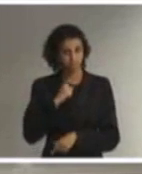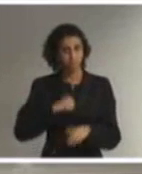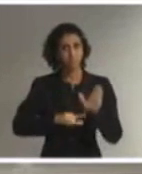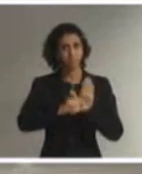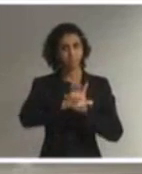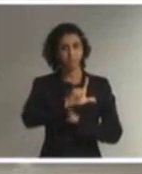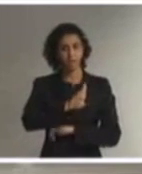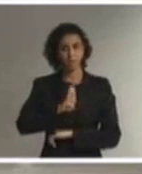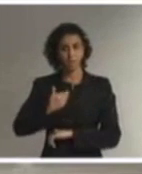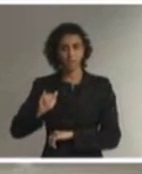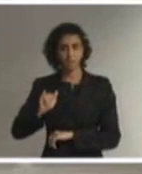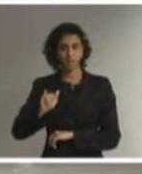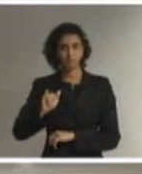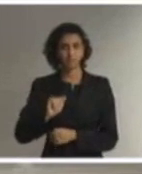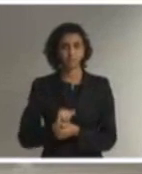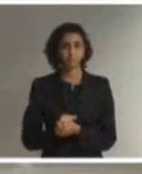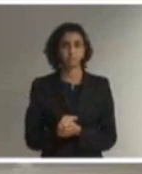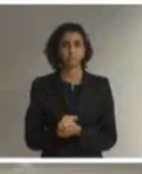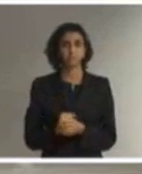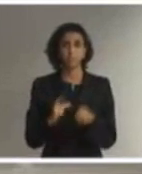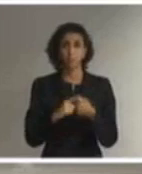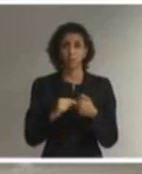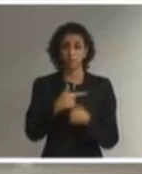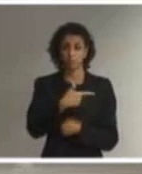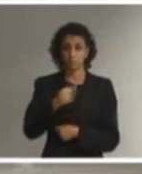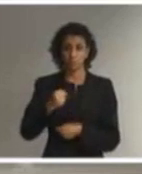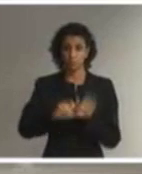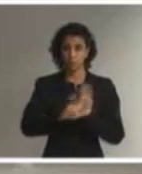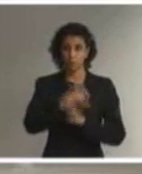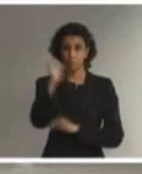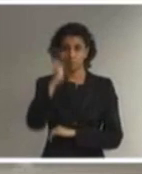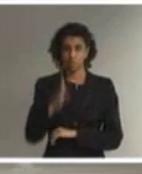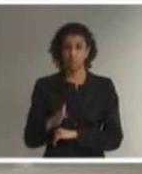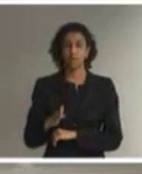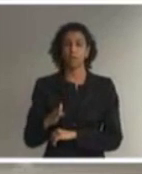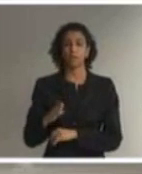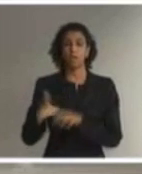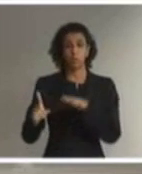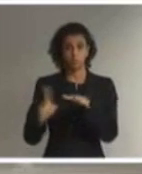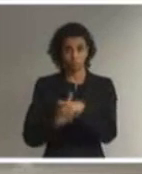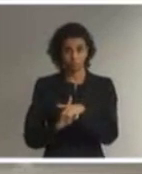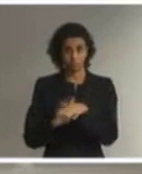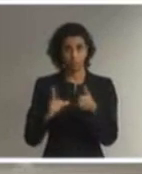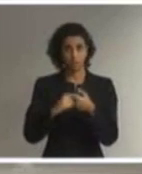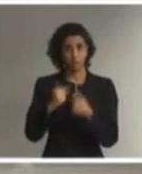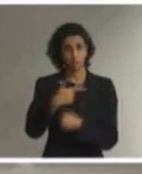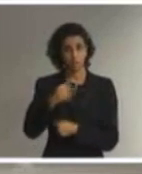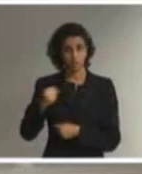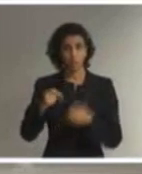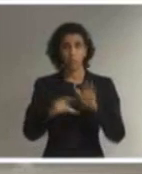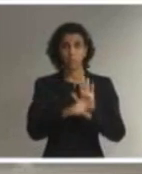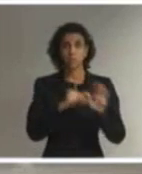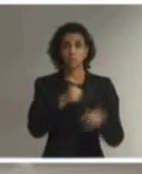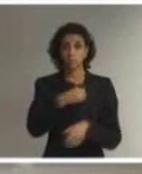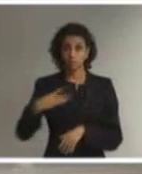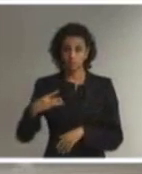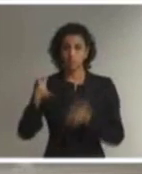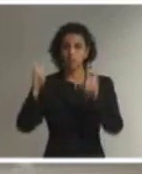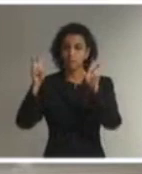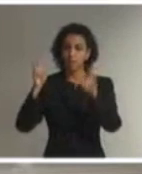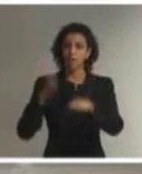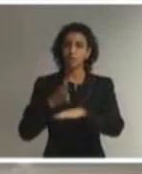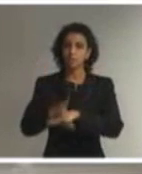Inclusão, no artigo 28, inciso 13, que trata do acesso à